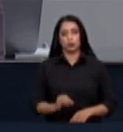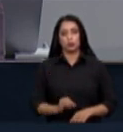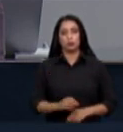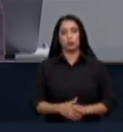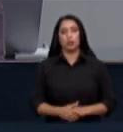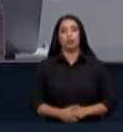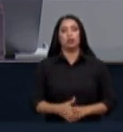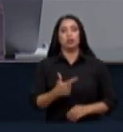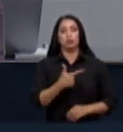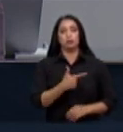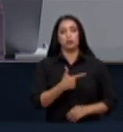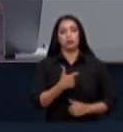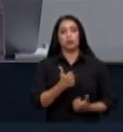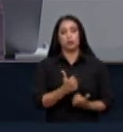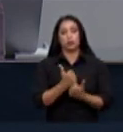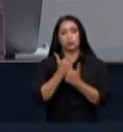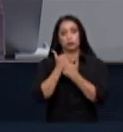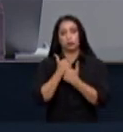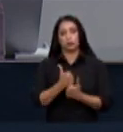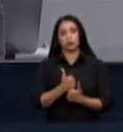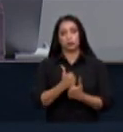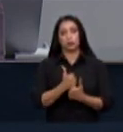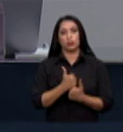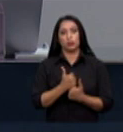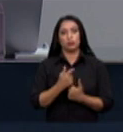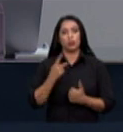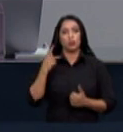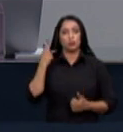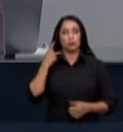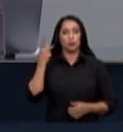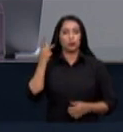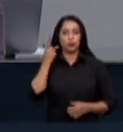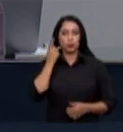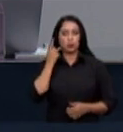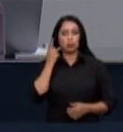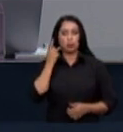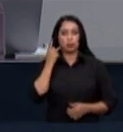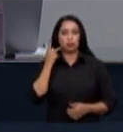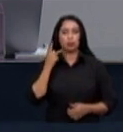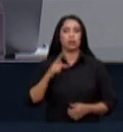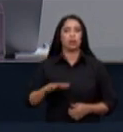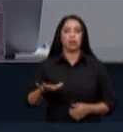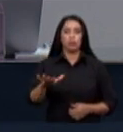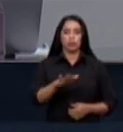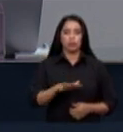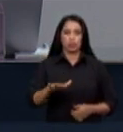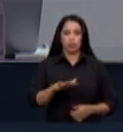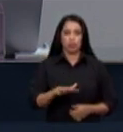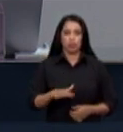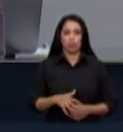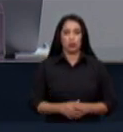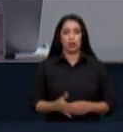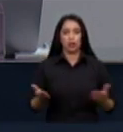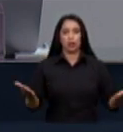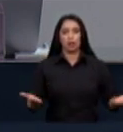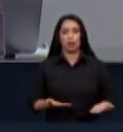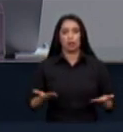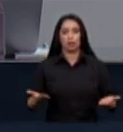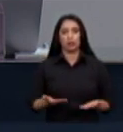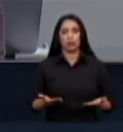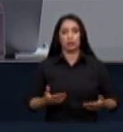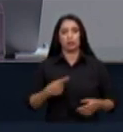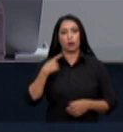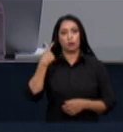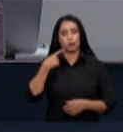esteve representando o procurador geral doutor Augusto Aras ouço agora o advogado geral da União